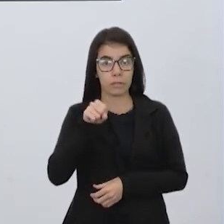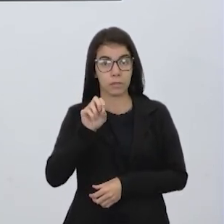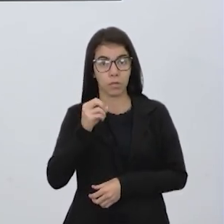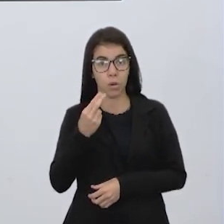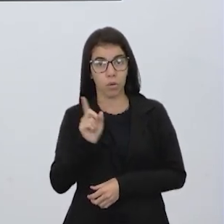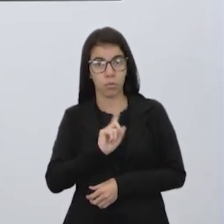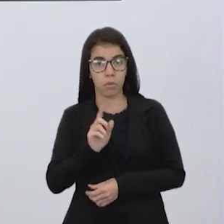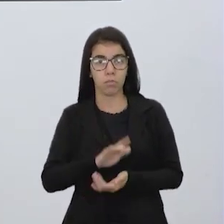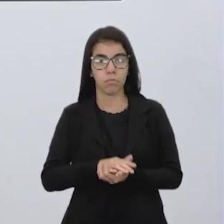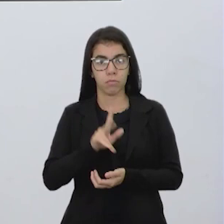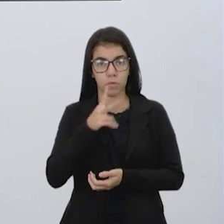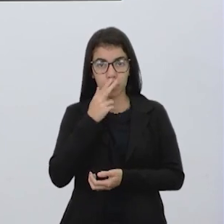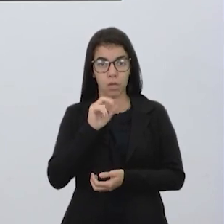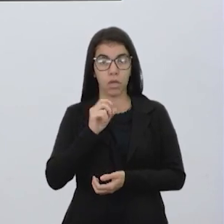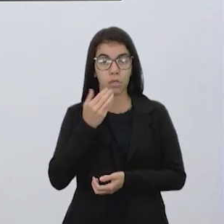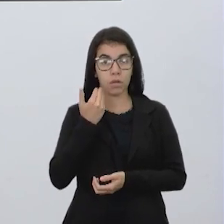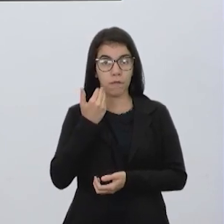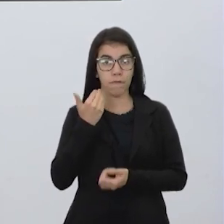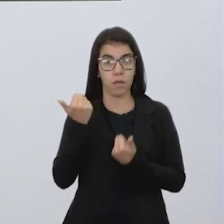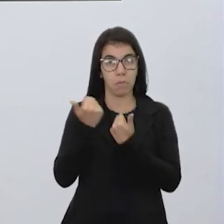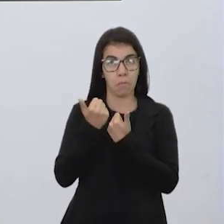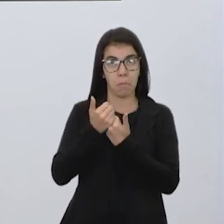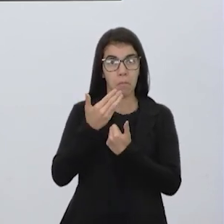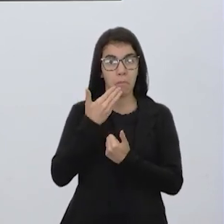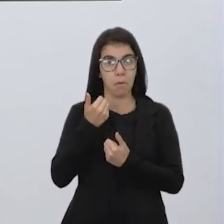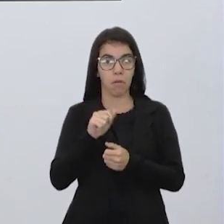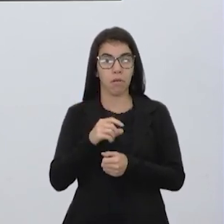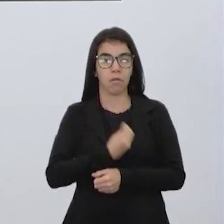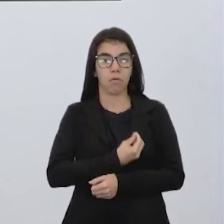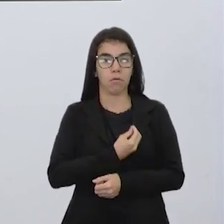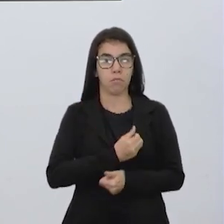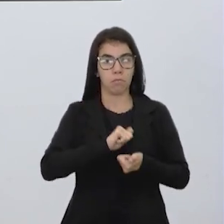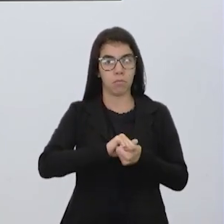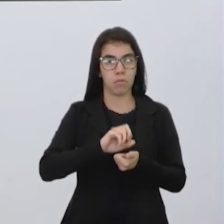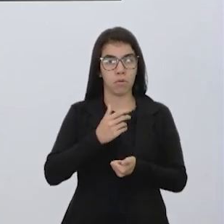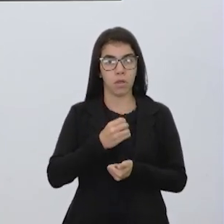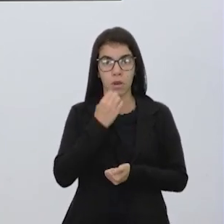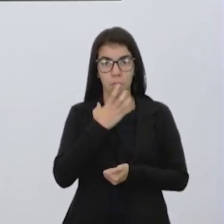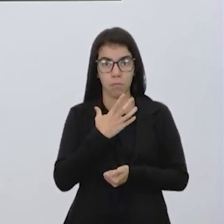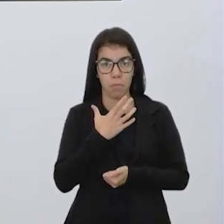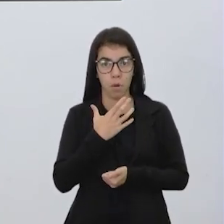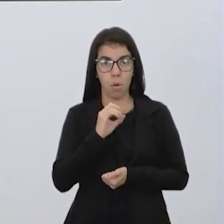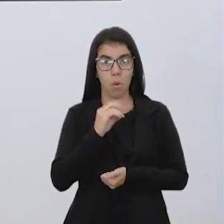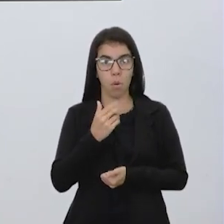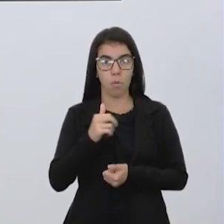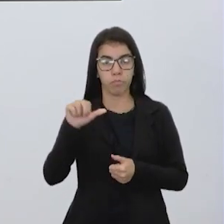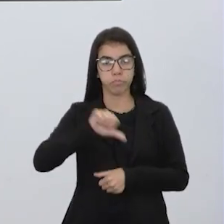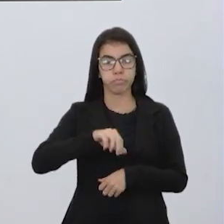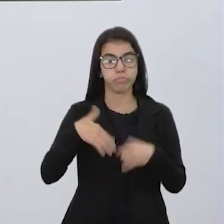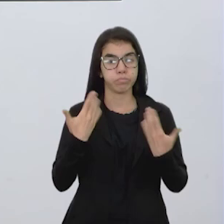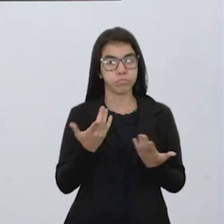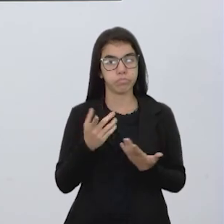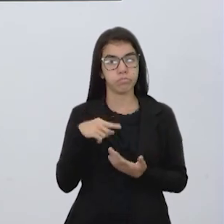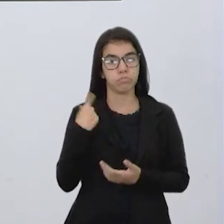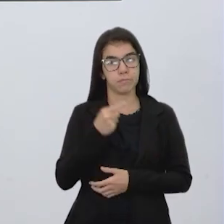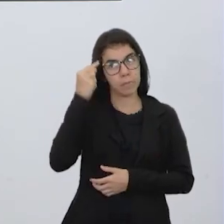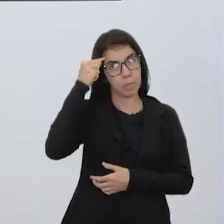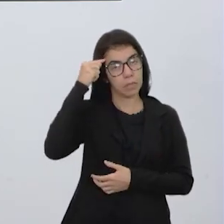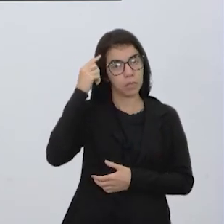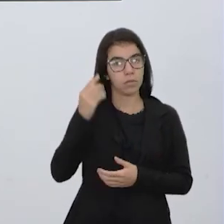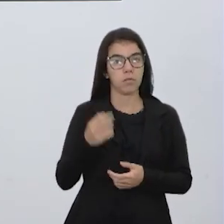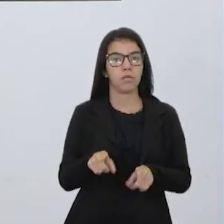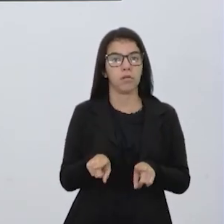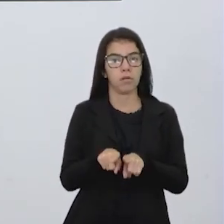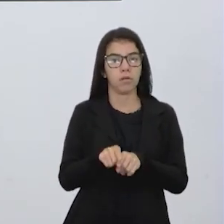ou não? Plástico, ele facilita a nossa vida ou dificulta? Ele é positivo ou ele é só negativo? Vamos pensar. Em